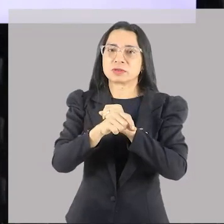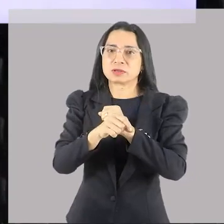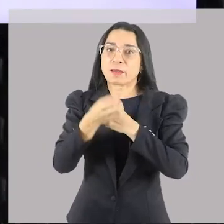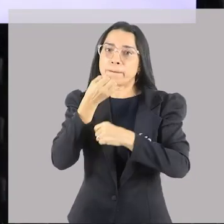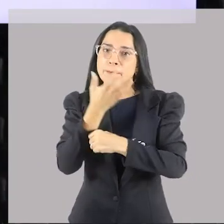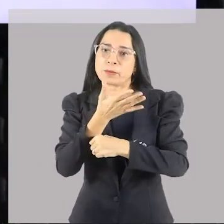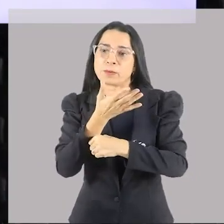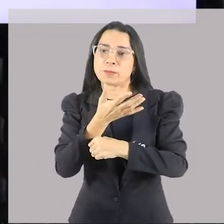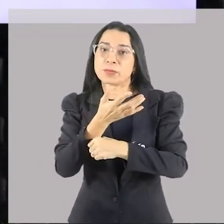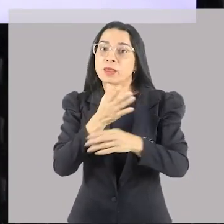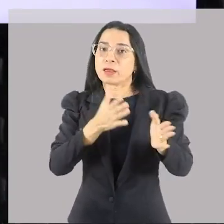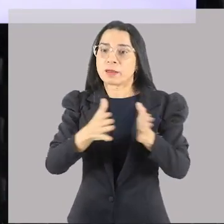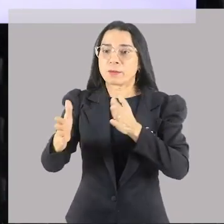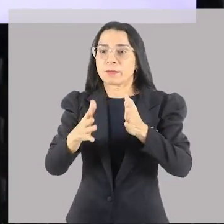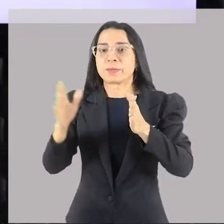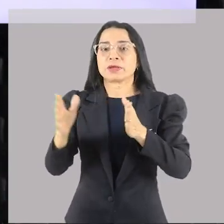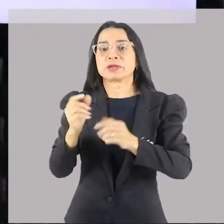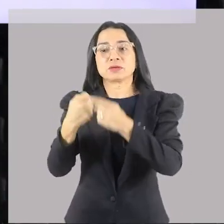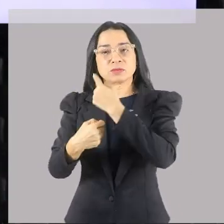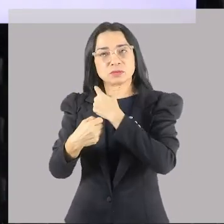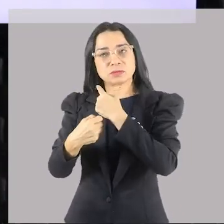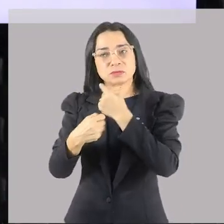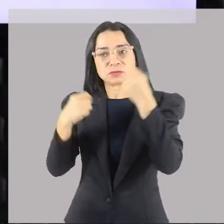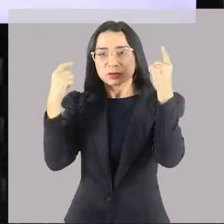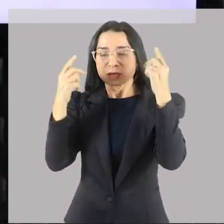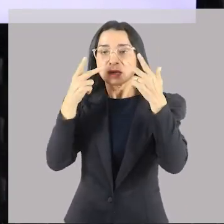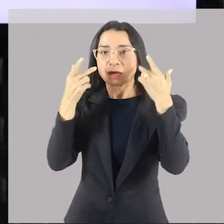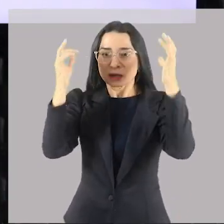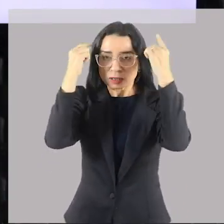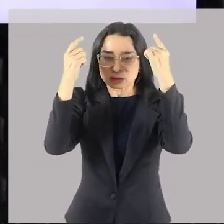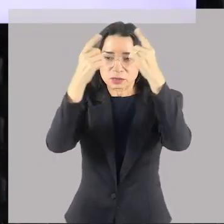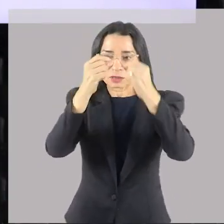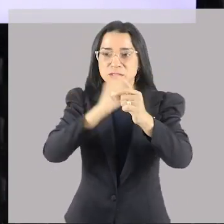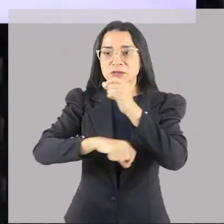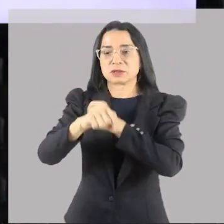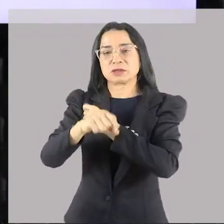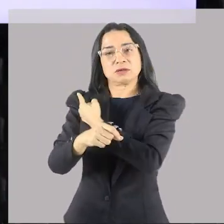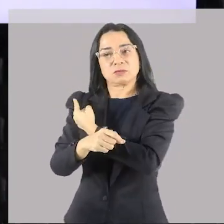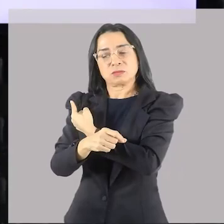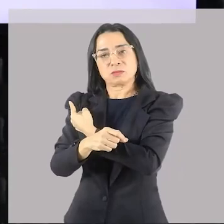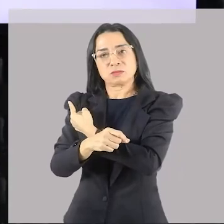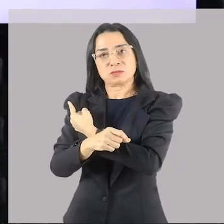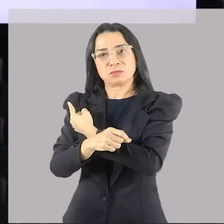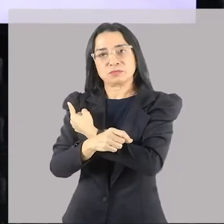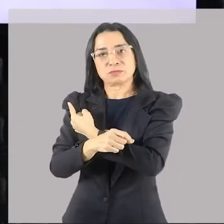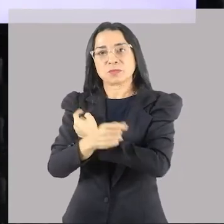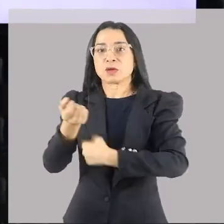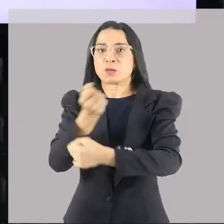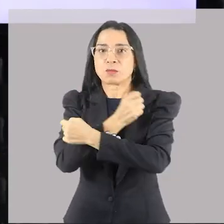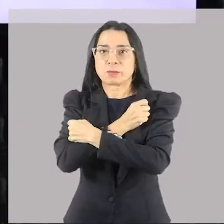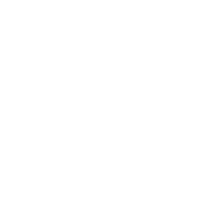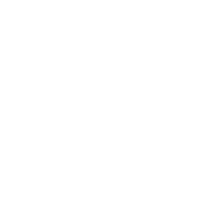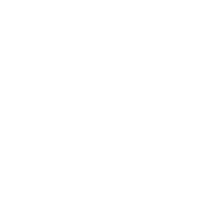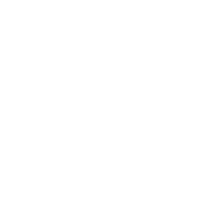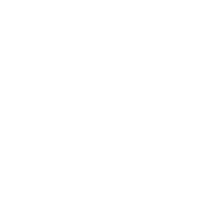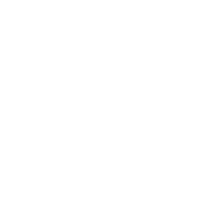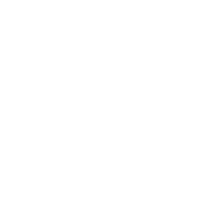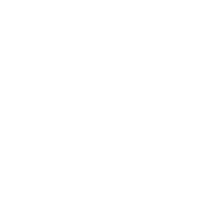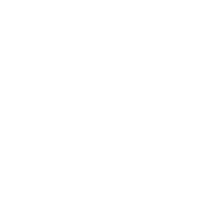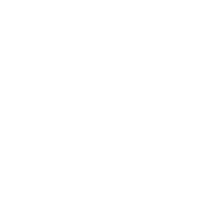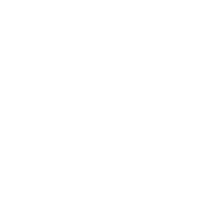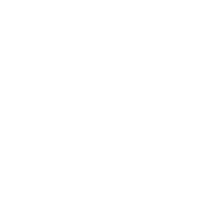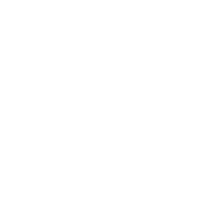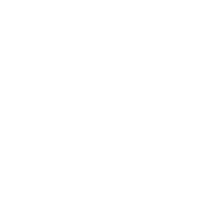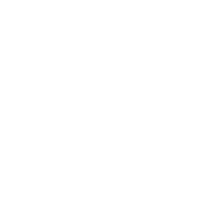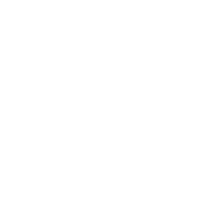helenístico. Eu sou o Marco Domenico, professor de arte. A gente vai ficar aqui sobre Grécia Antiga. Um abraço. Corre lá e segue a gente. Corre e